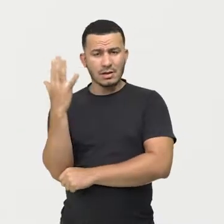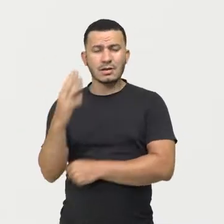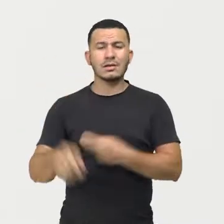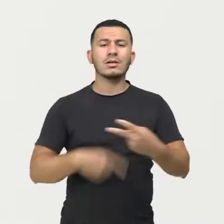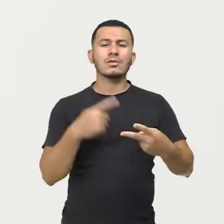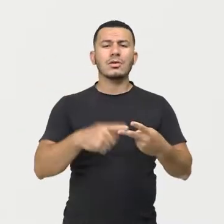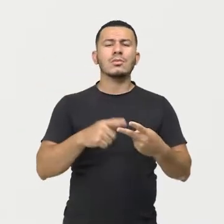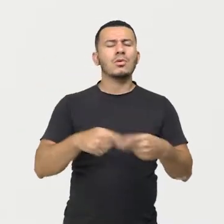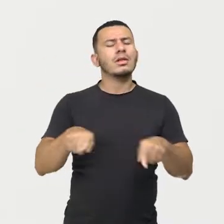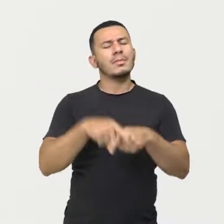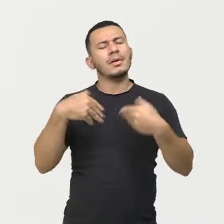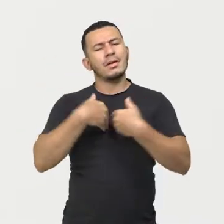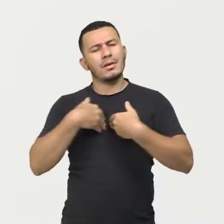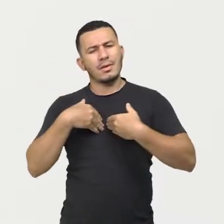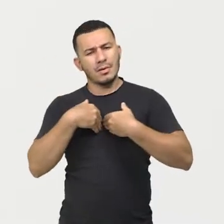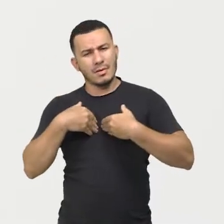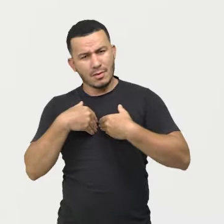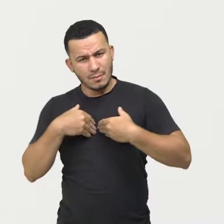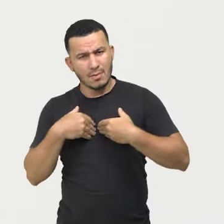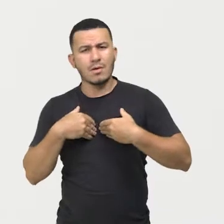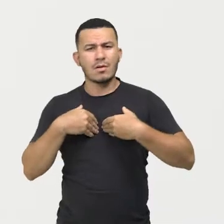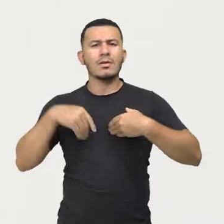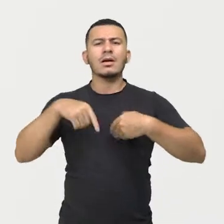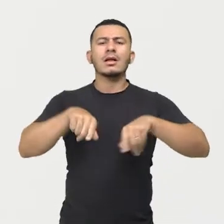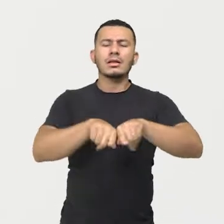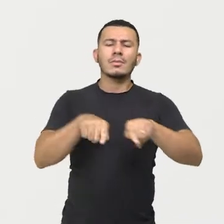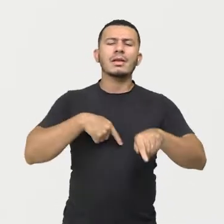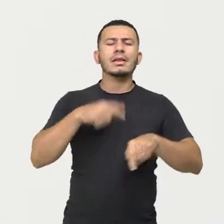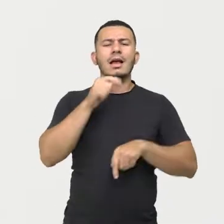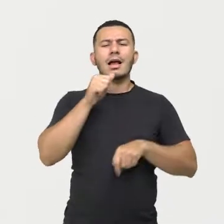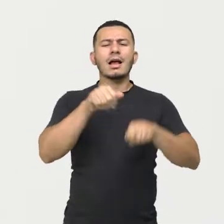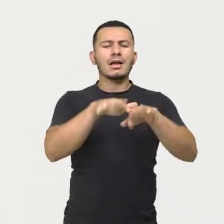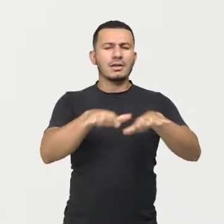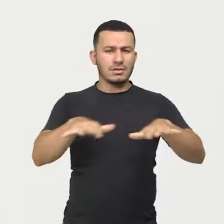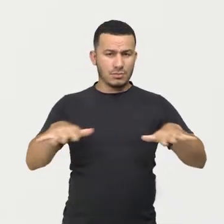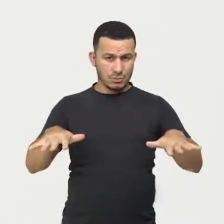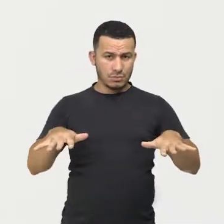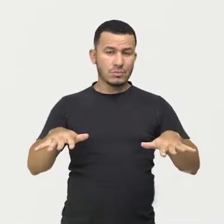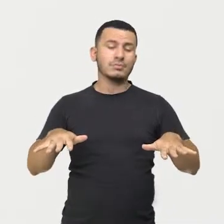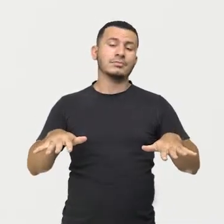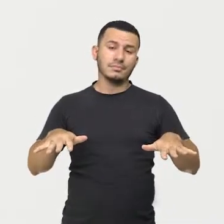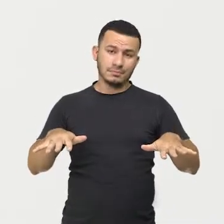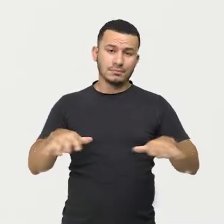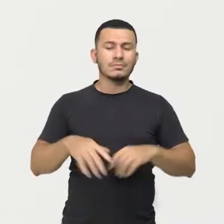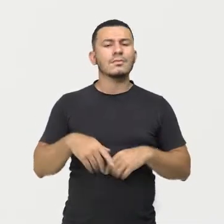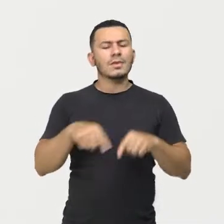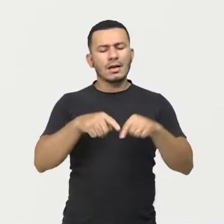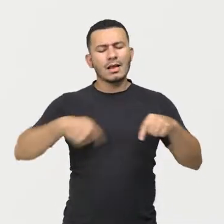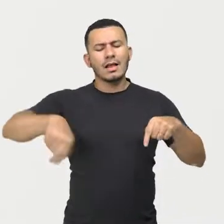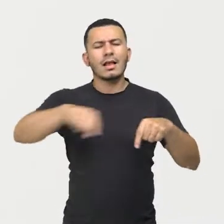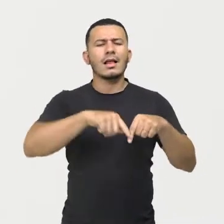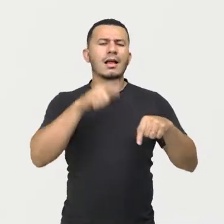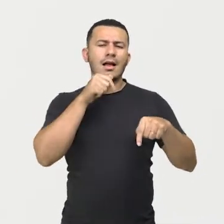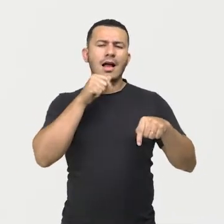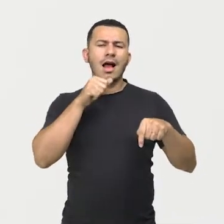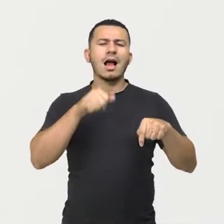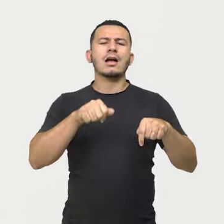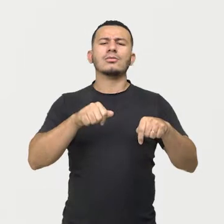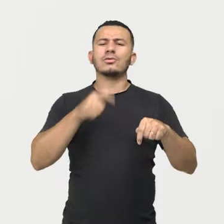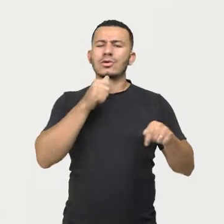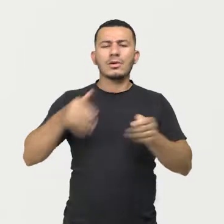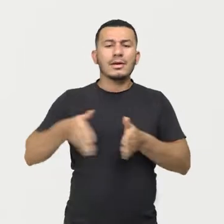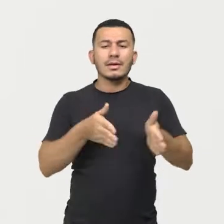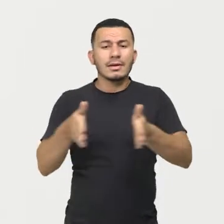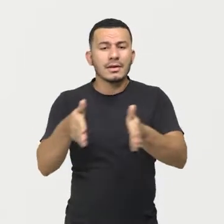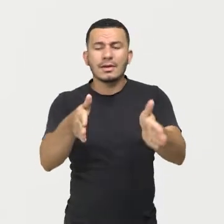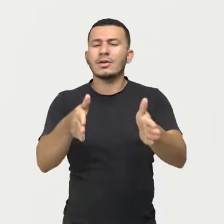podem ser a fauna e também podem ser as águas juridicionais. Então, lagos, lagoas, rios,